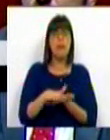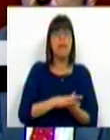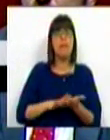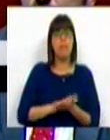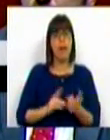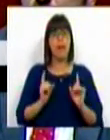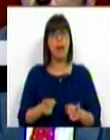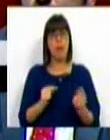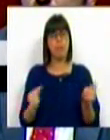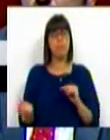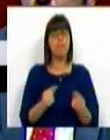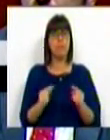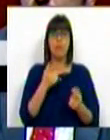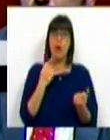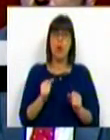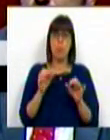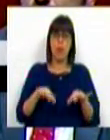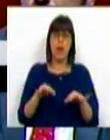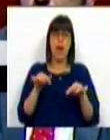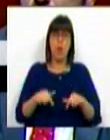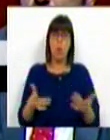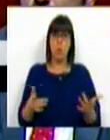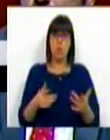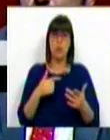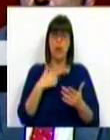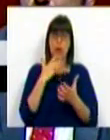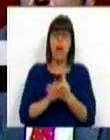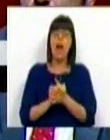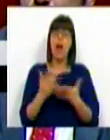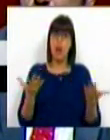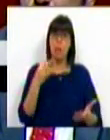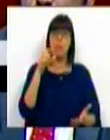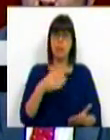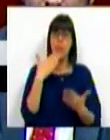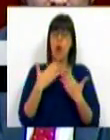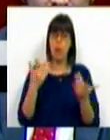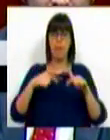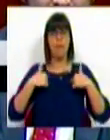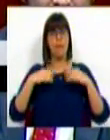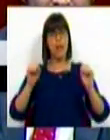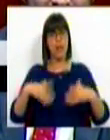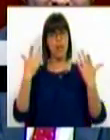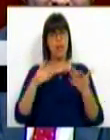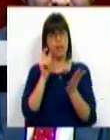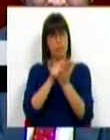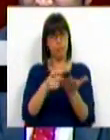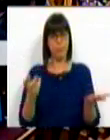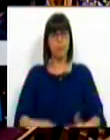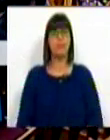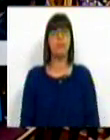para um debate que não pode terminar hoje e que agradecemos ao PSD a iniciativa do seu gerente.